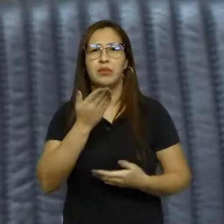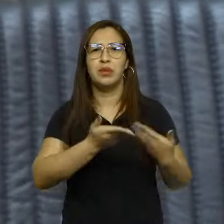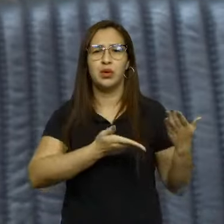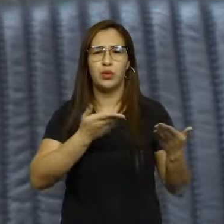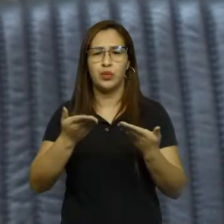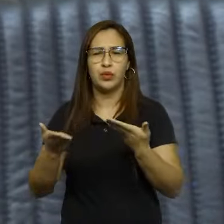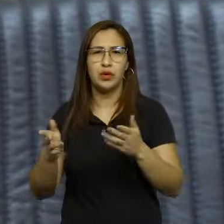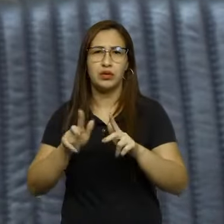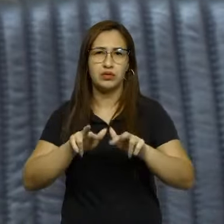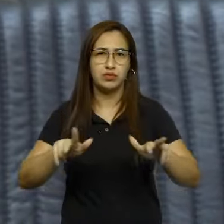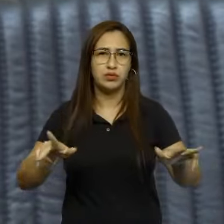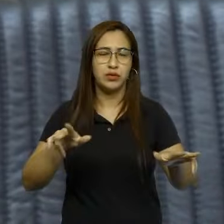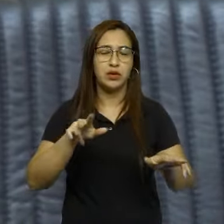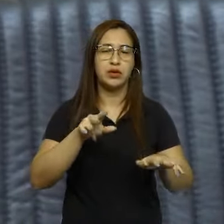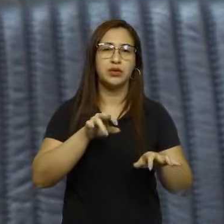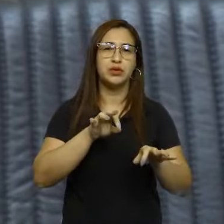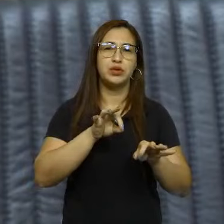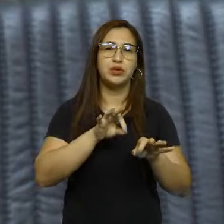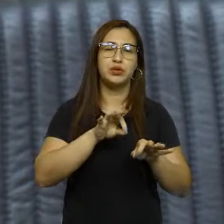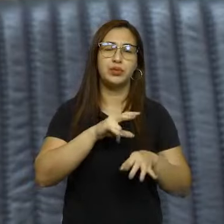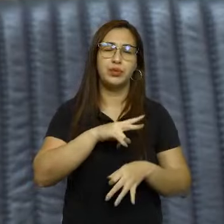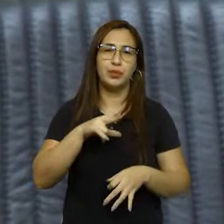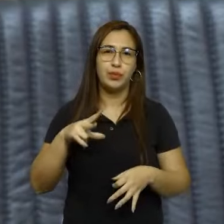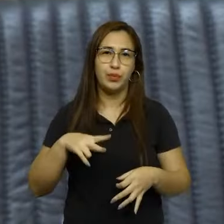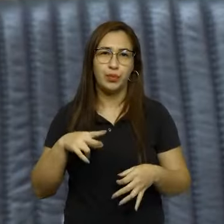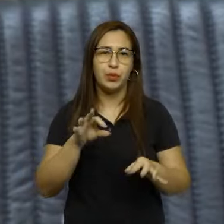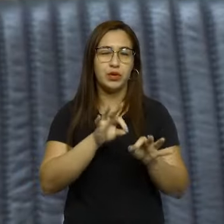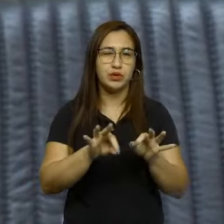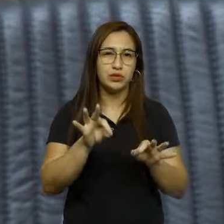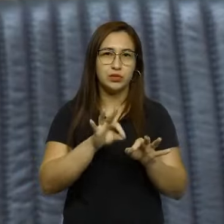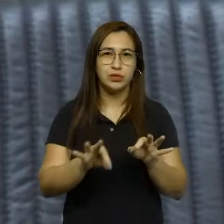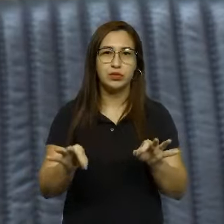públicos, no sentido de fazer com que essas informações